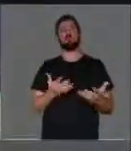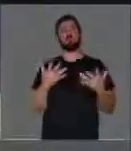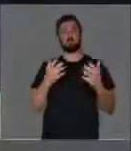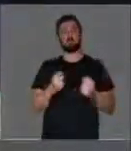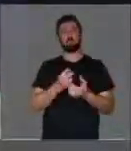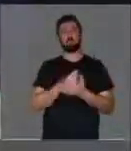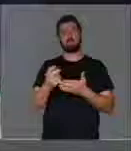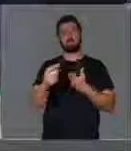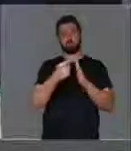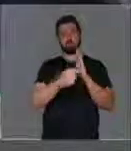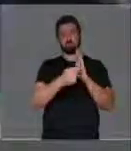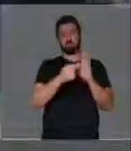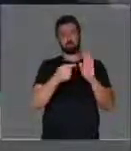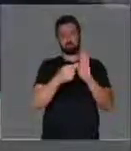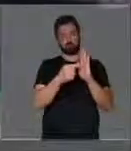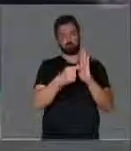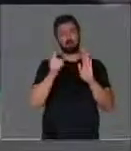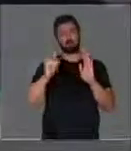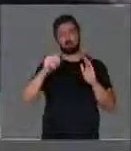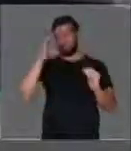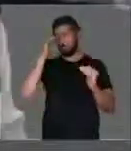vamos derrubar esse veto que é consensual.